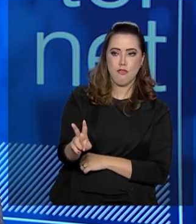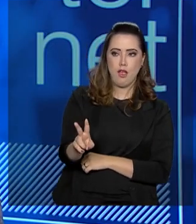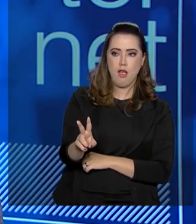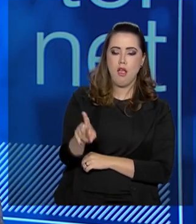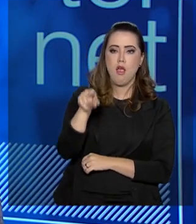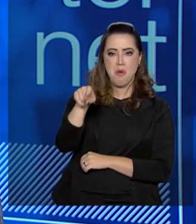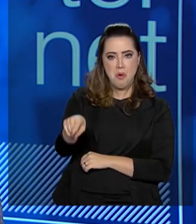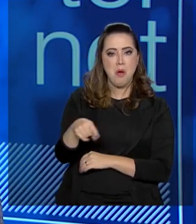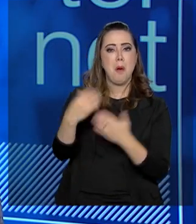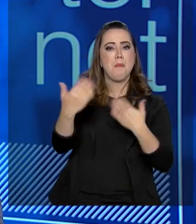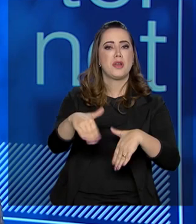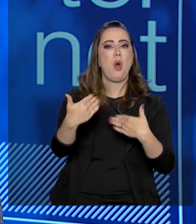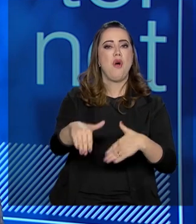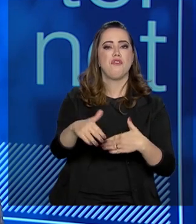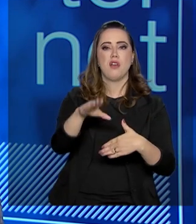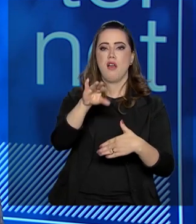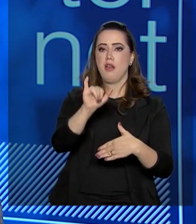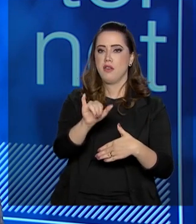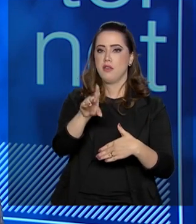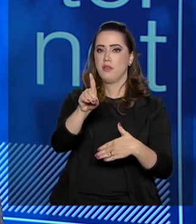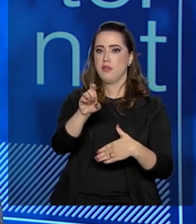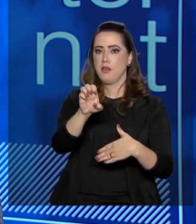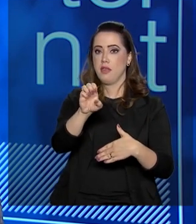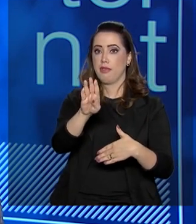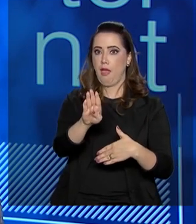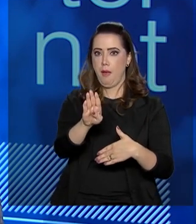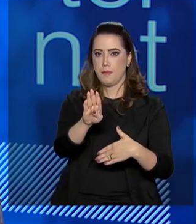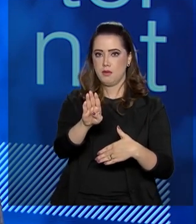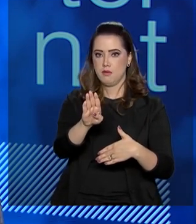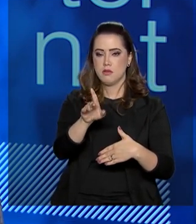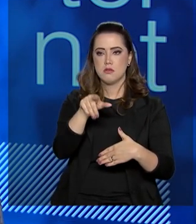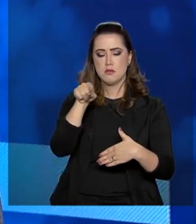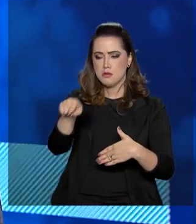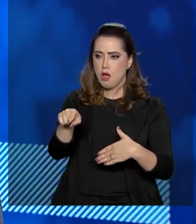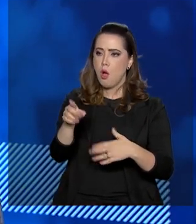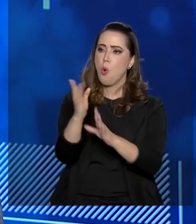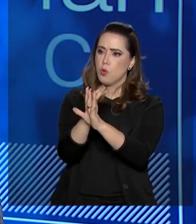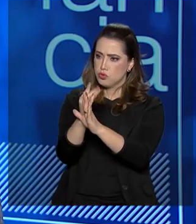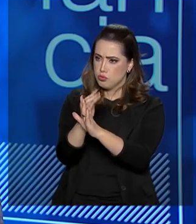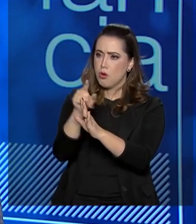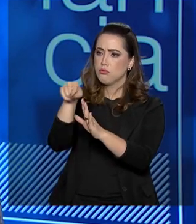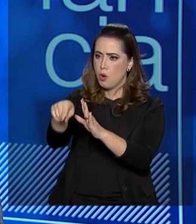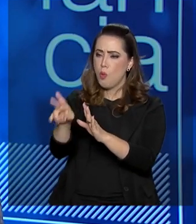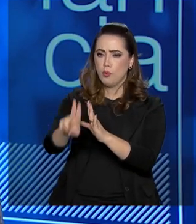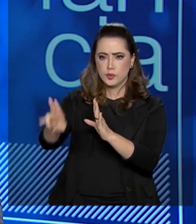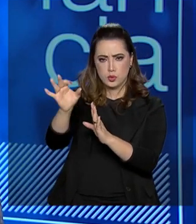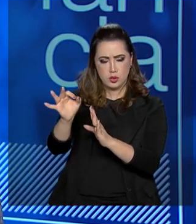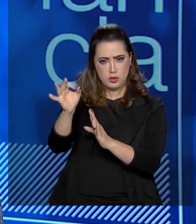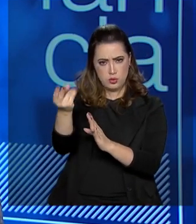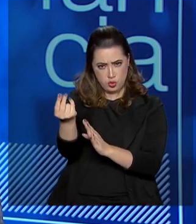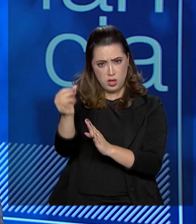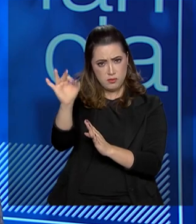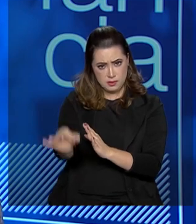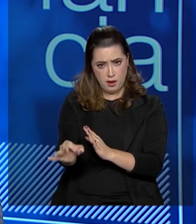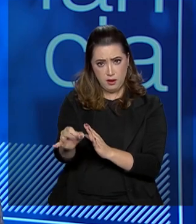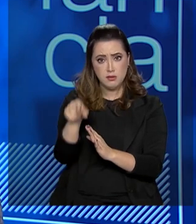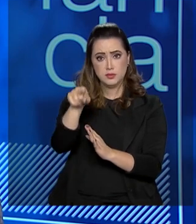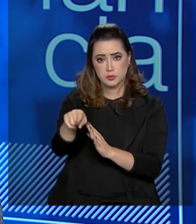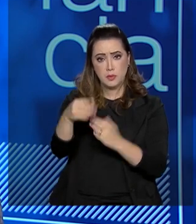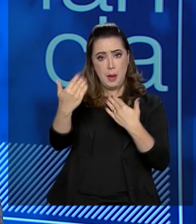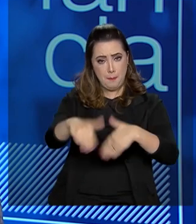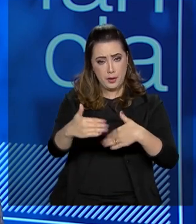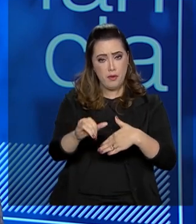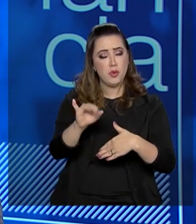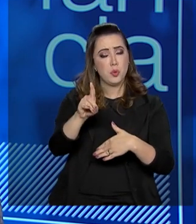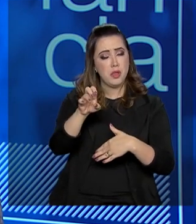Então, de onde vem o recurso para a educação? Da Receita Federal ou da arrecadação de impostos,